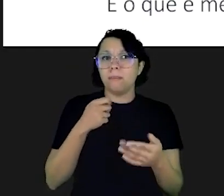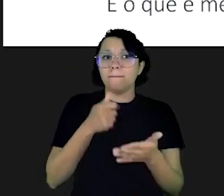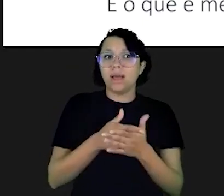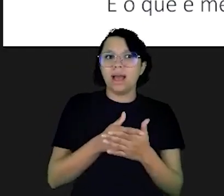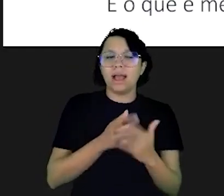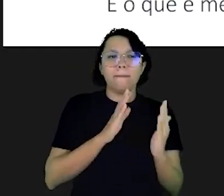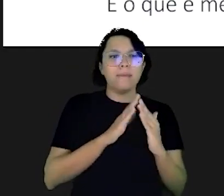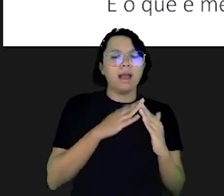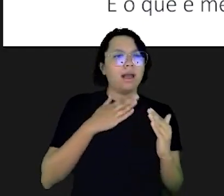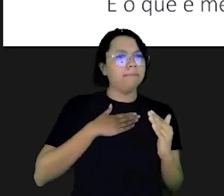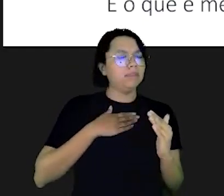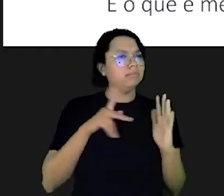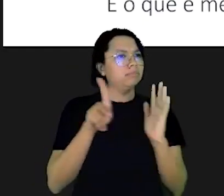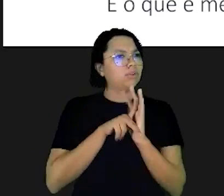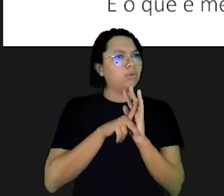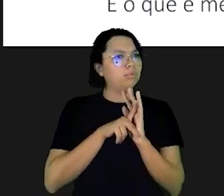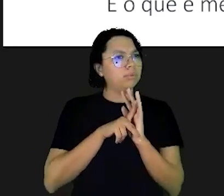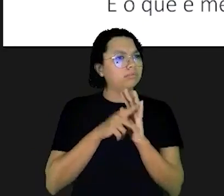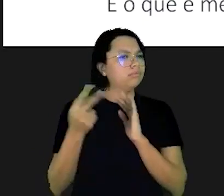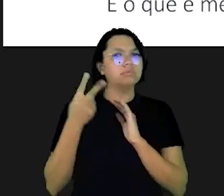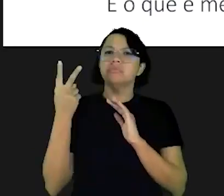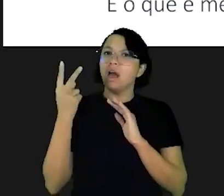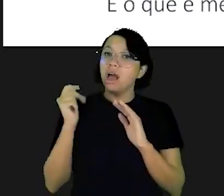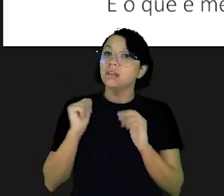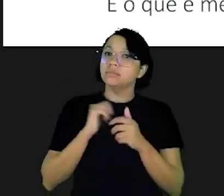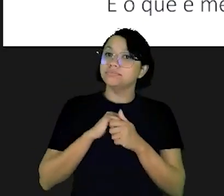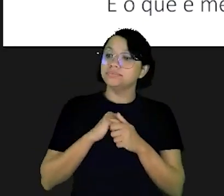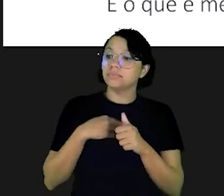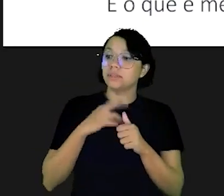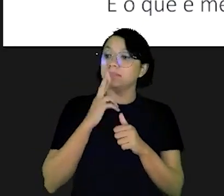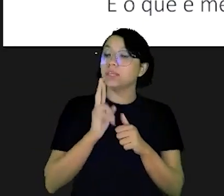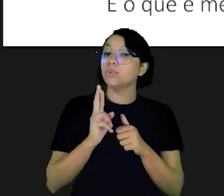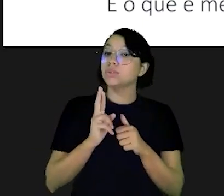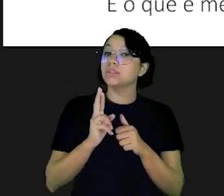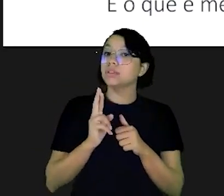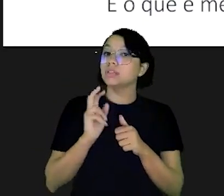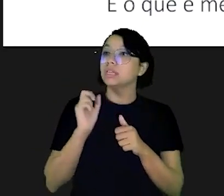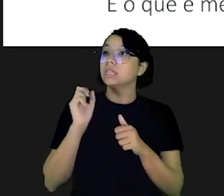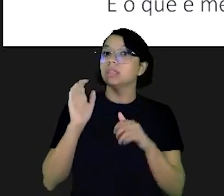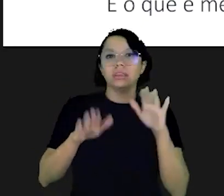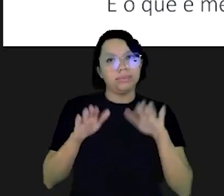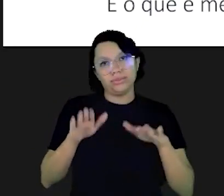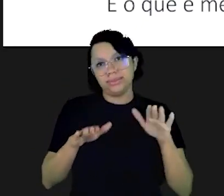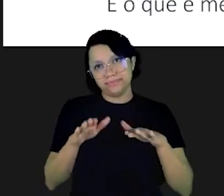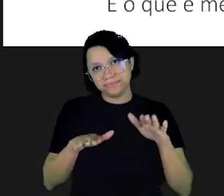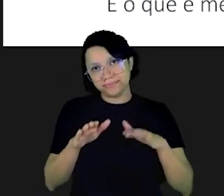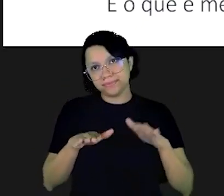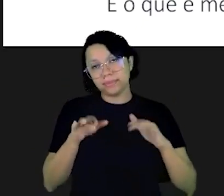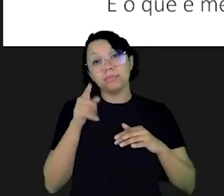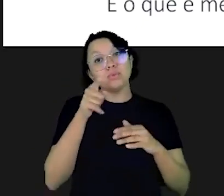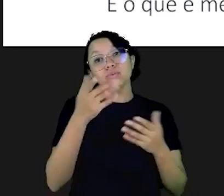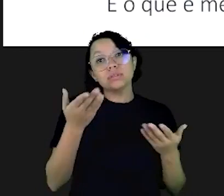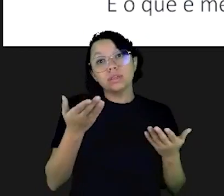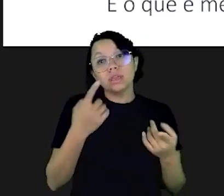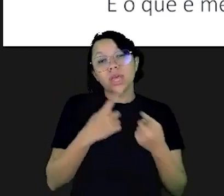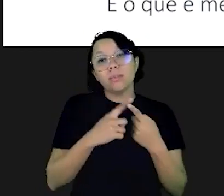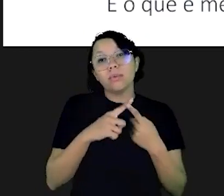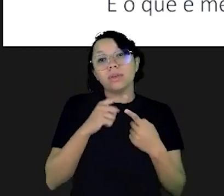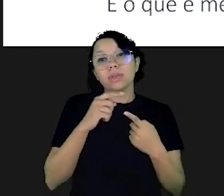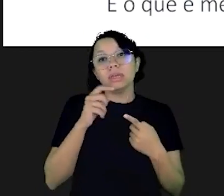que essa prestação eu vou pagar por um imóvel que vai ser meu então vale a pena não vale a minha resposta é depende